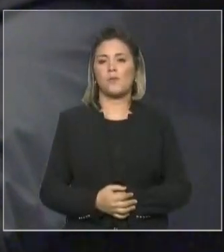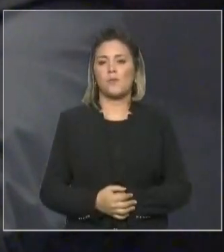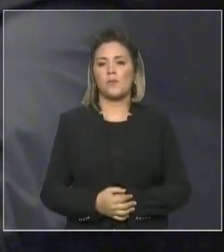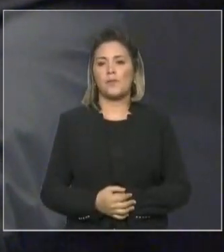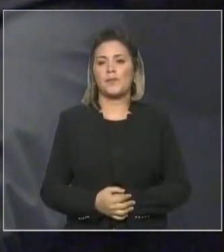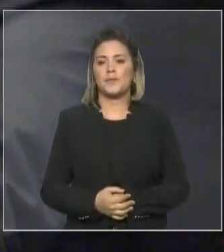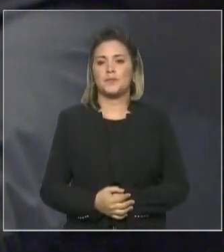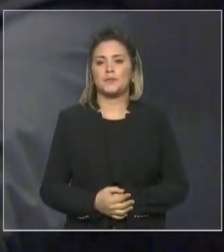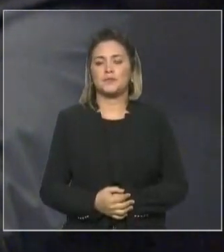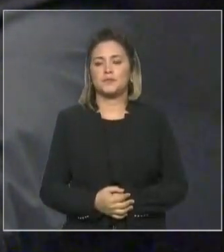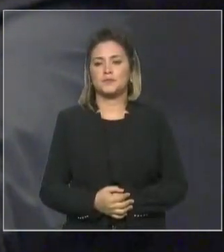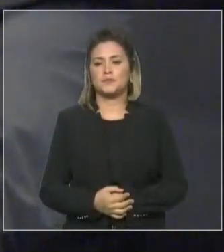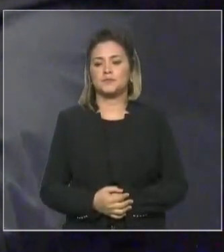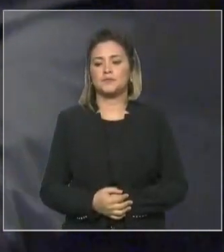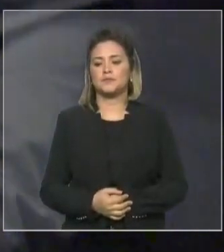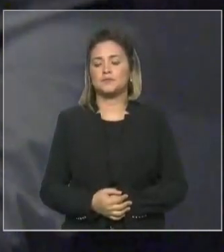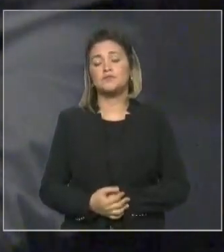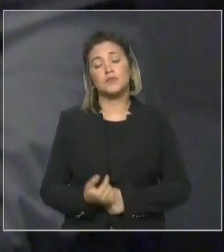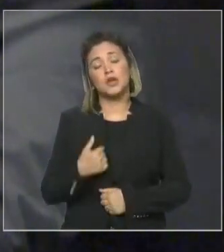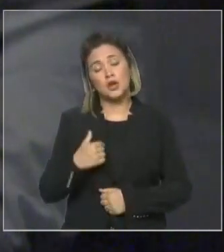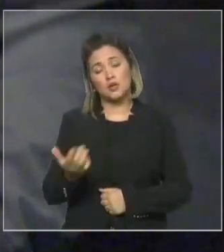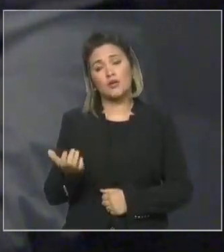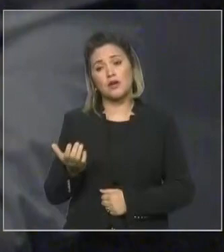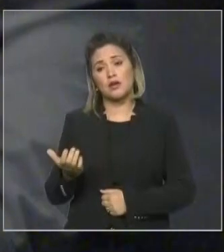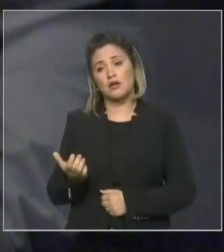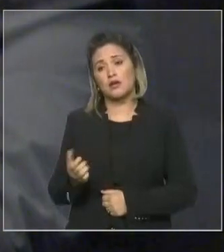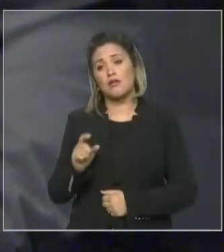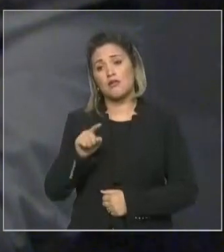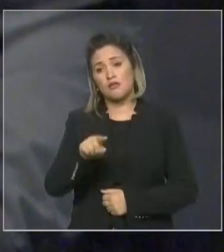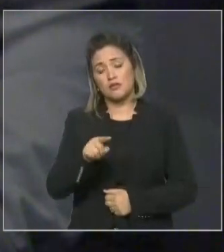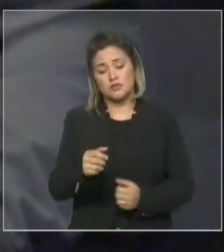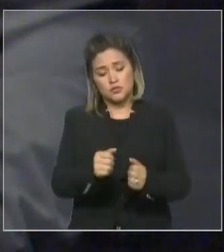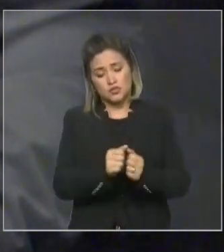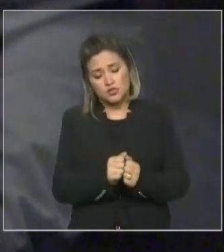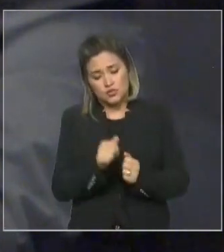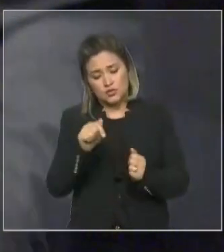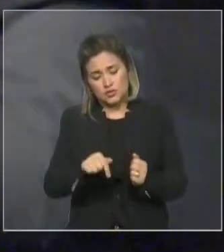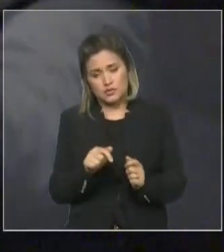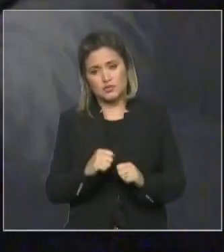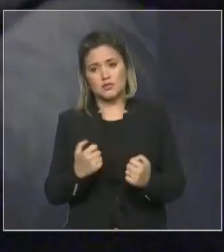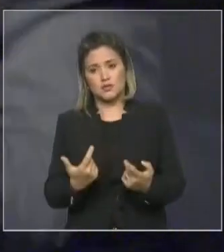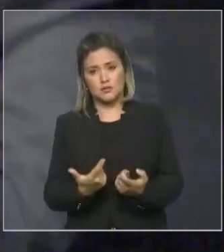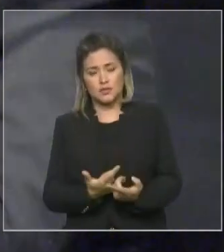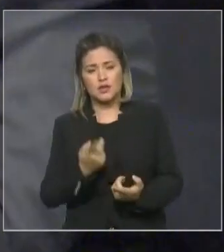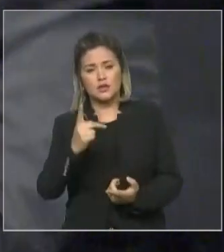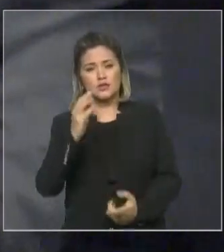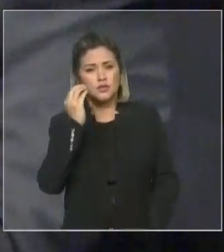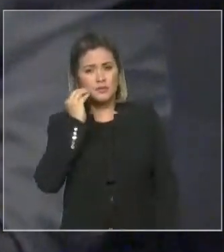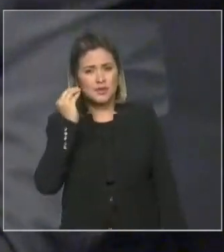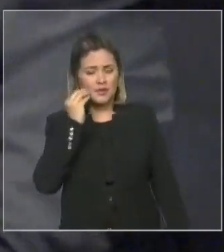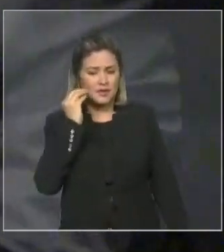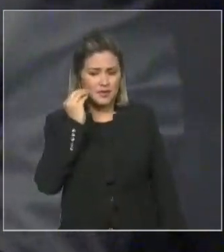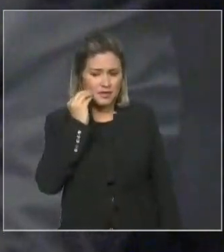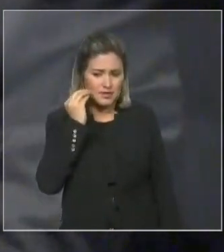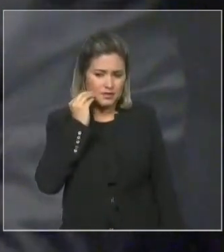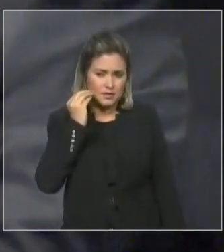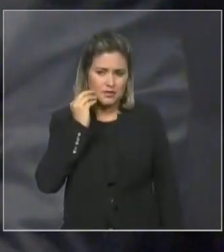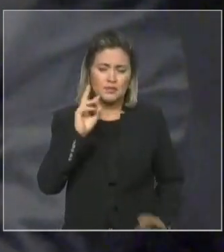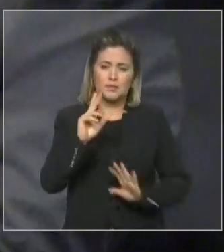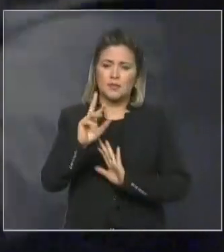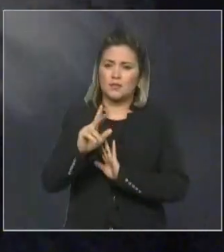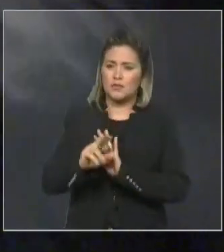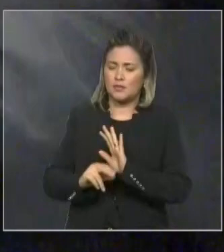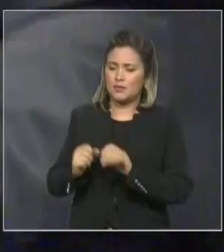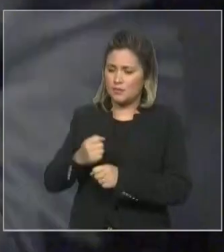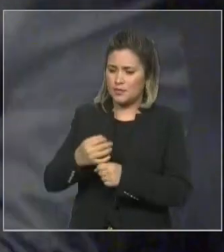queria ter V. Exª aqui na Assembleia Legislativa para contribuir junto conosco com a experiência que V. Exª já tem de diversos mandatos de deputado